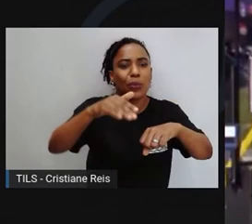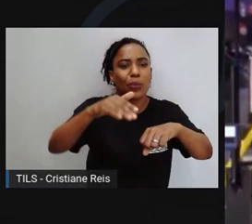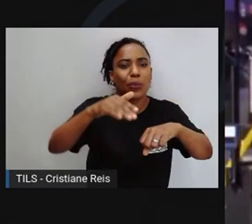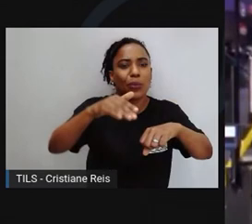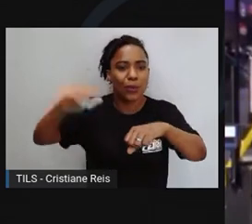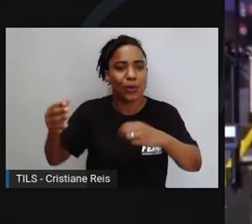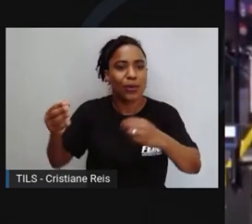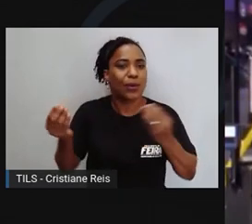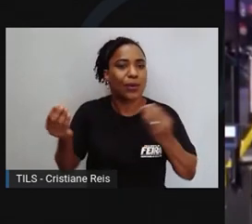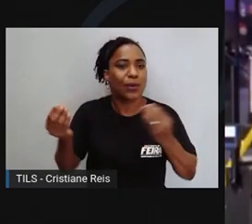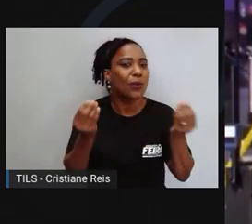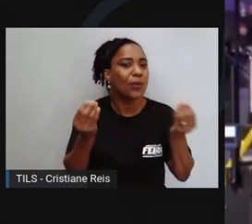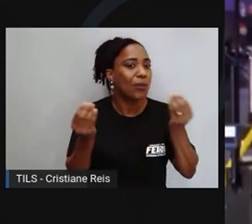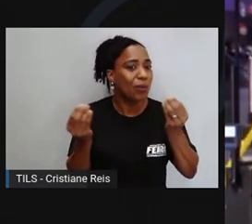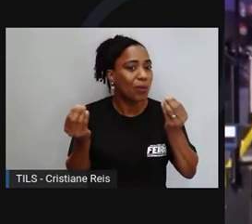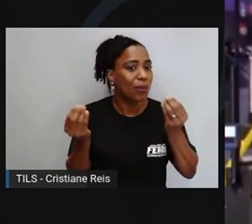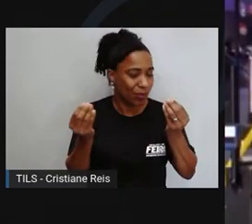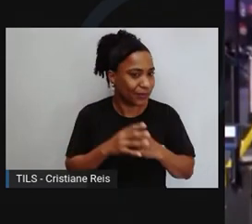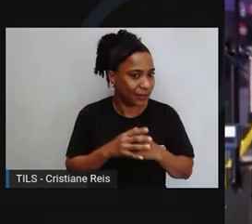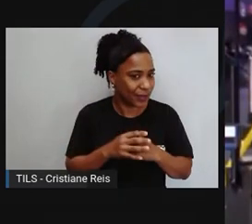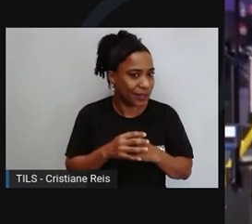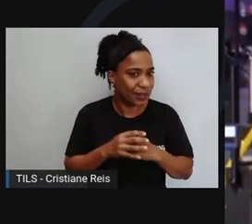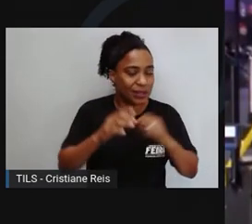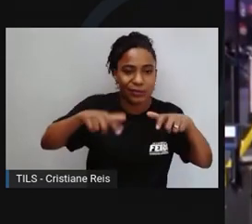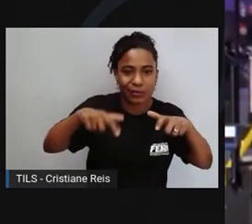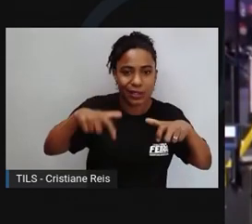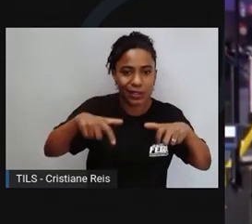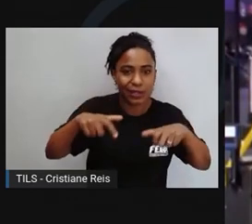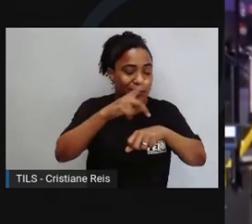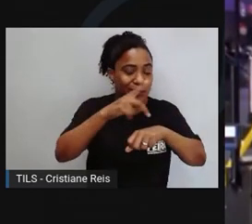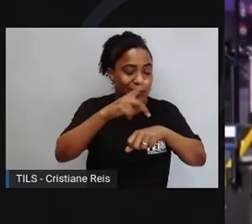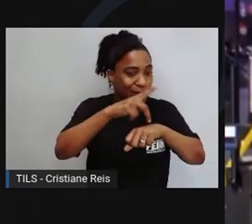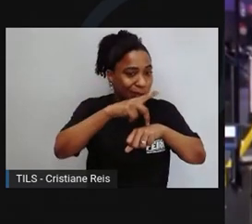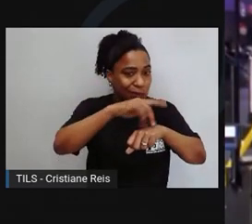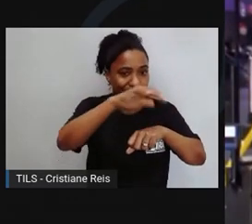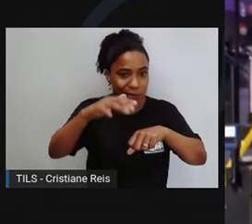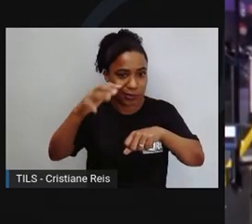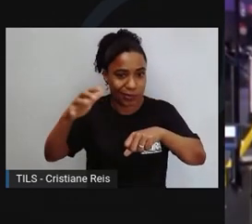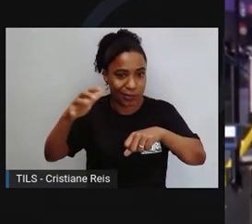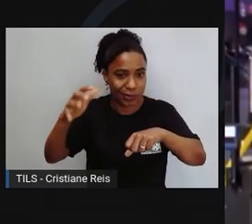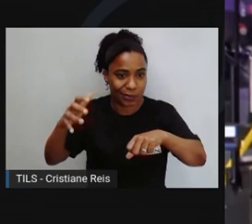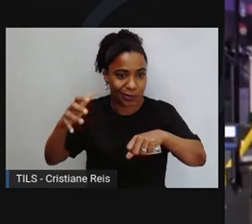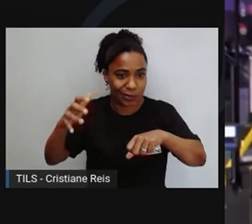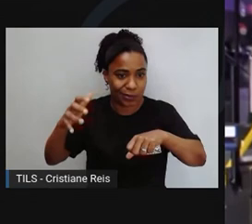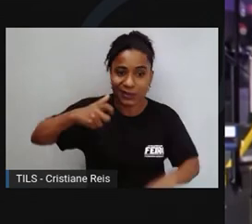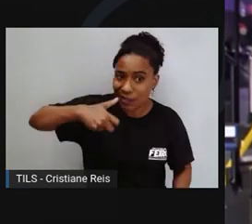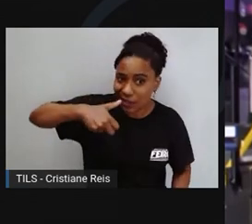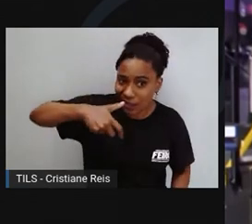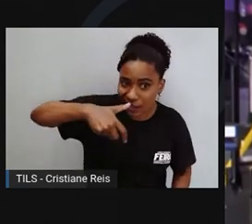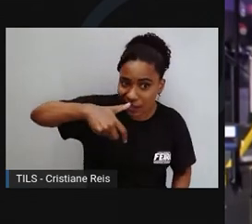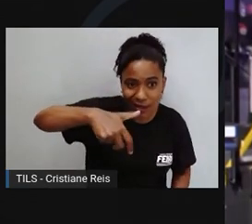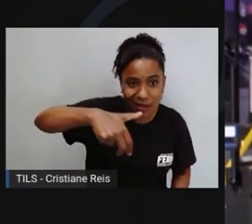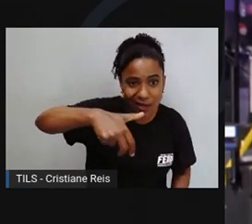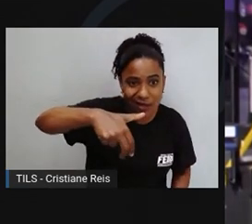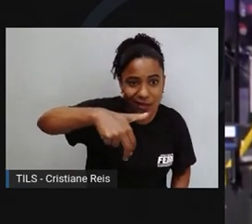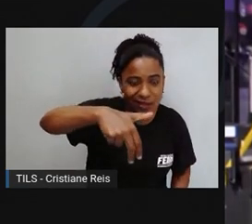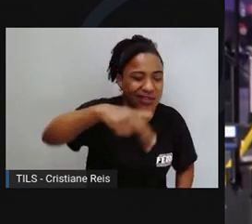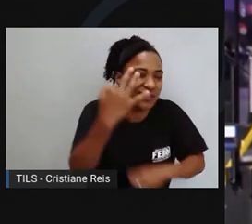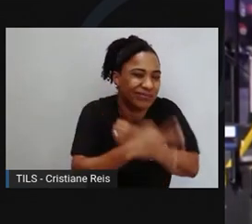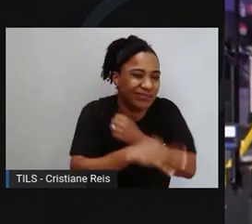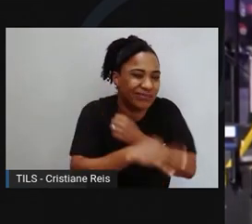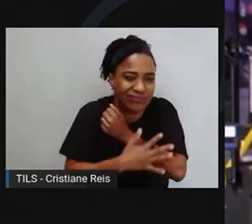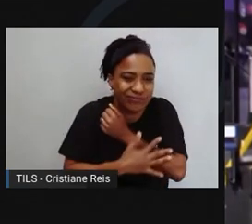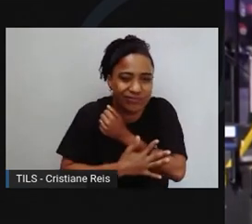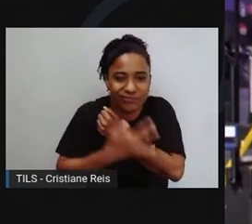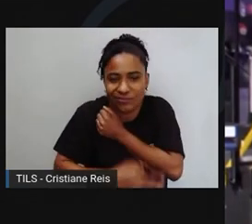Sempre que você estiver num ambiente remoto, andar pelas suas próprias pernas vai ser sempre mais rápido. A dor pode ser um impeditivo, mas você vai ter que